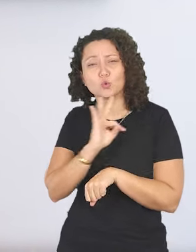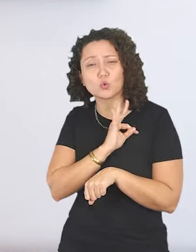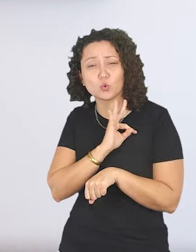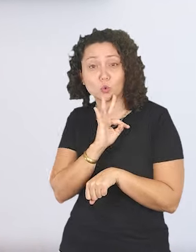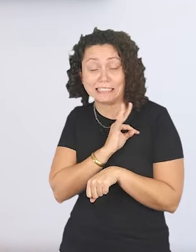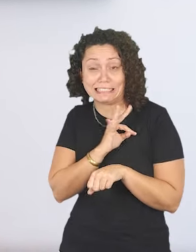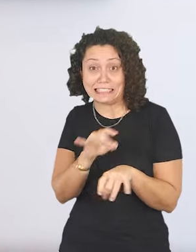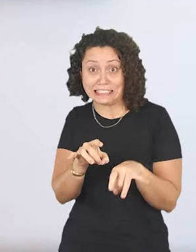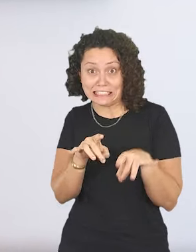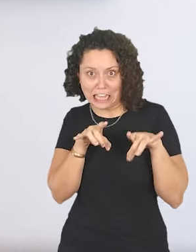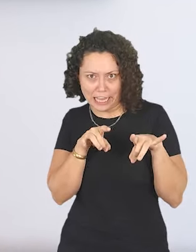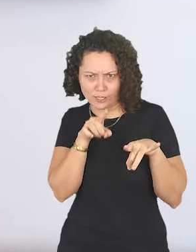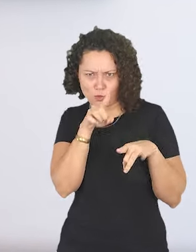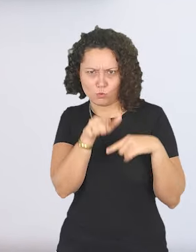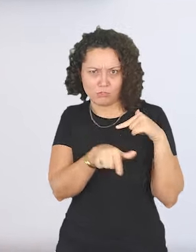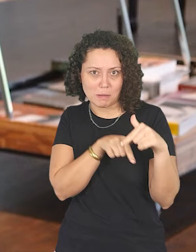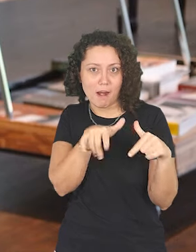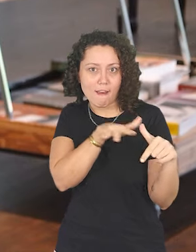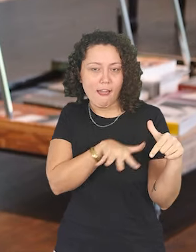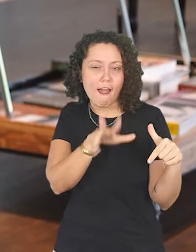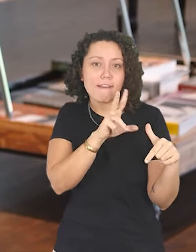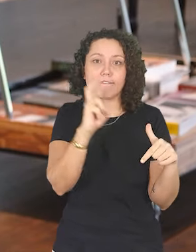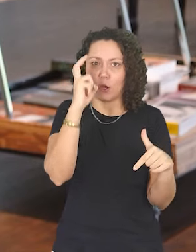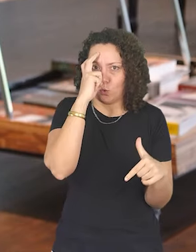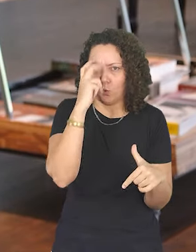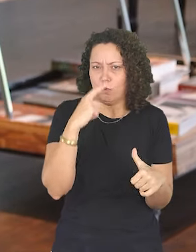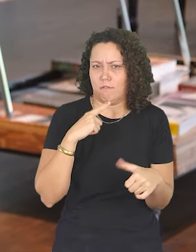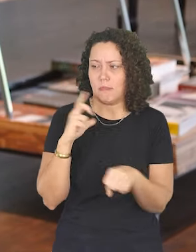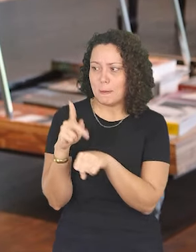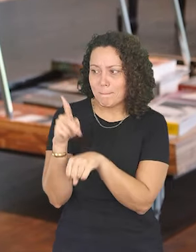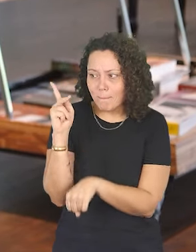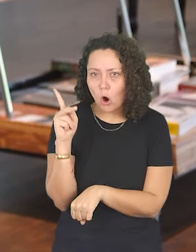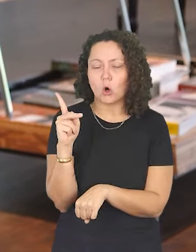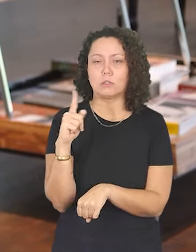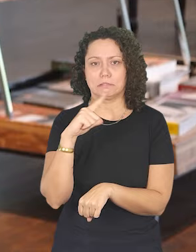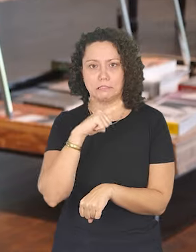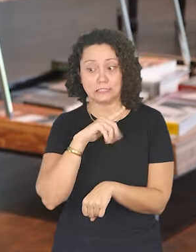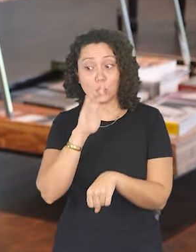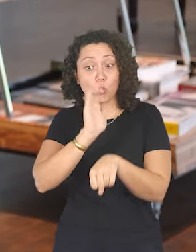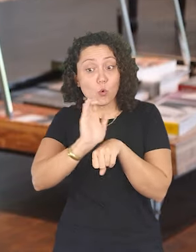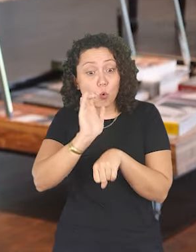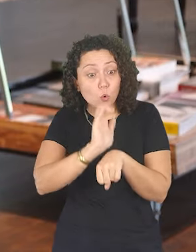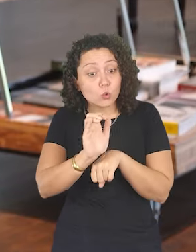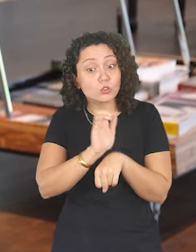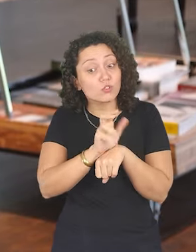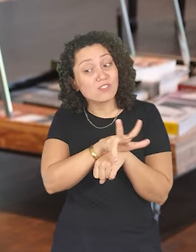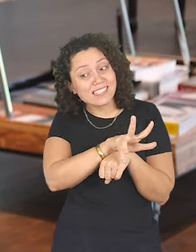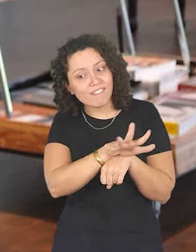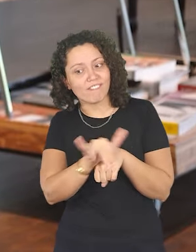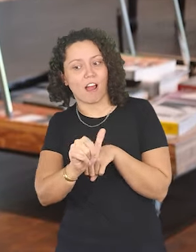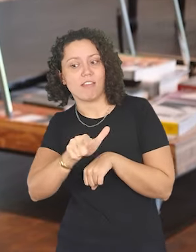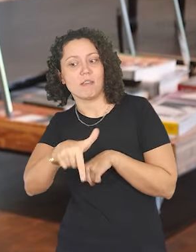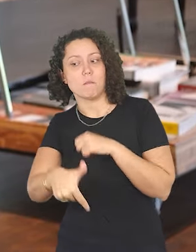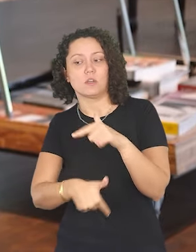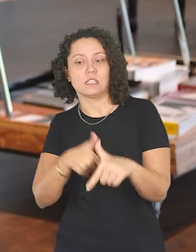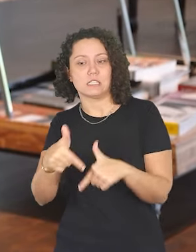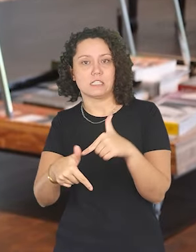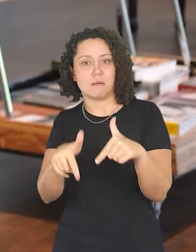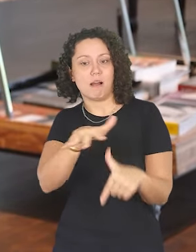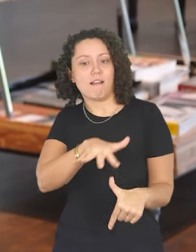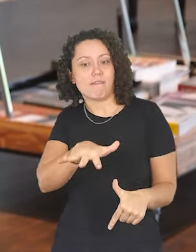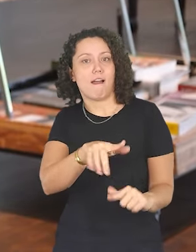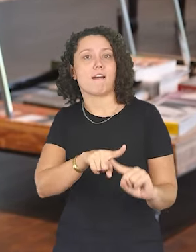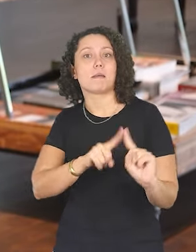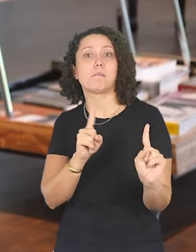trabalhar na área da cultura. Existem especializações, alguns cursos que preparam para a produção cultural,